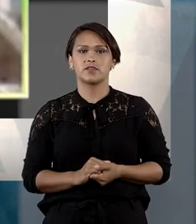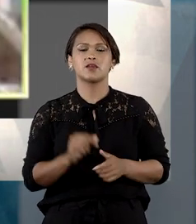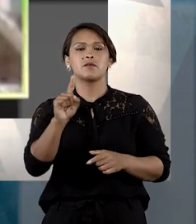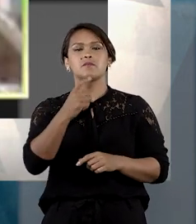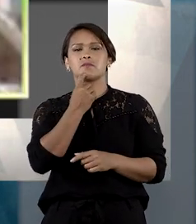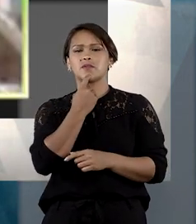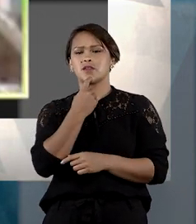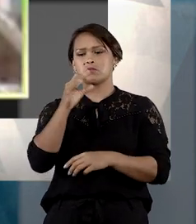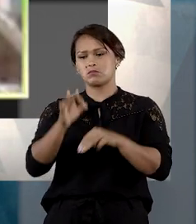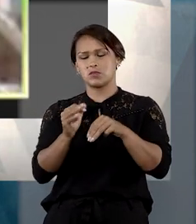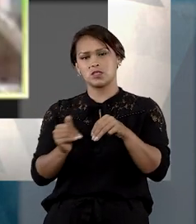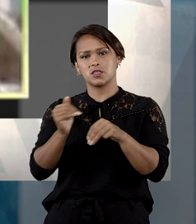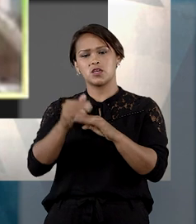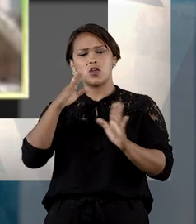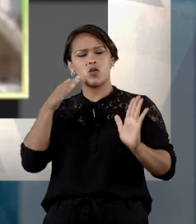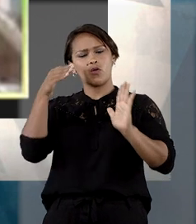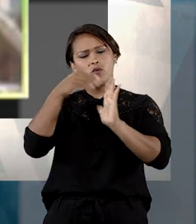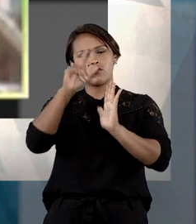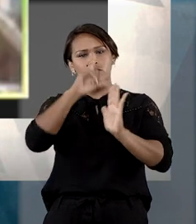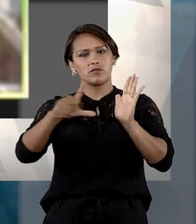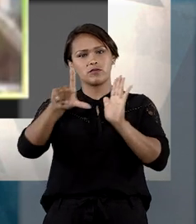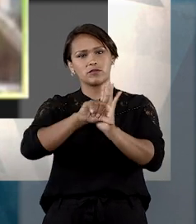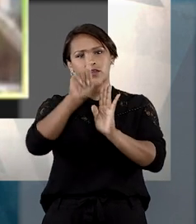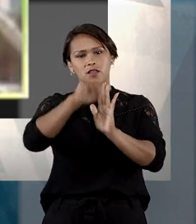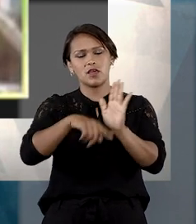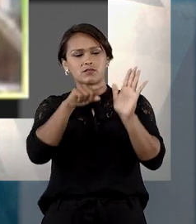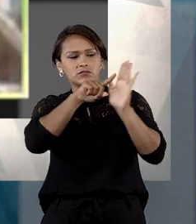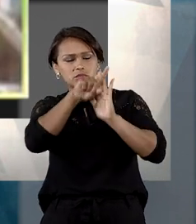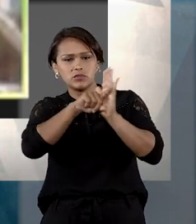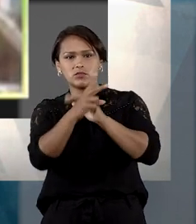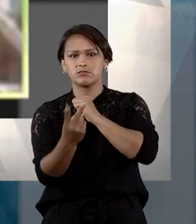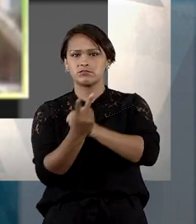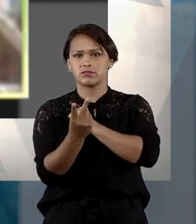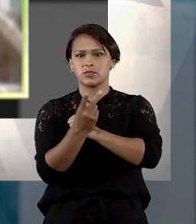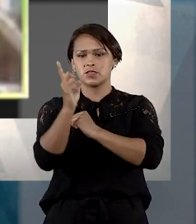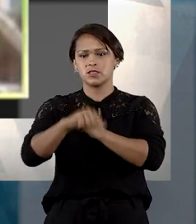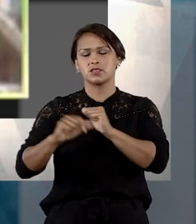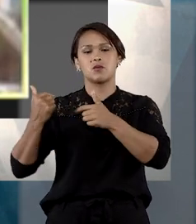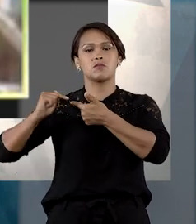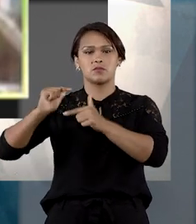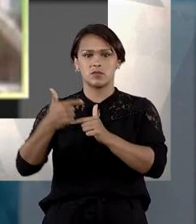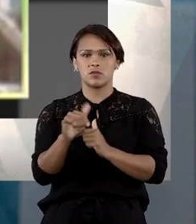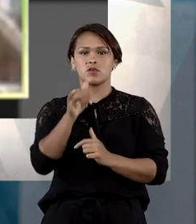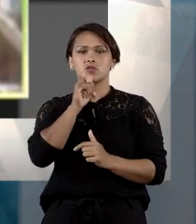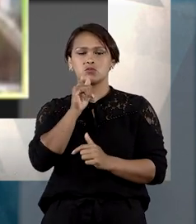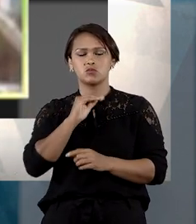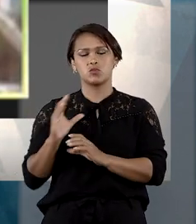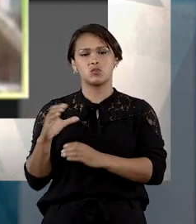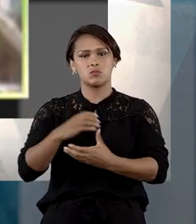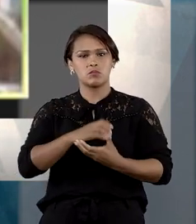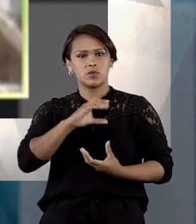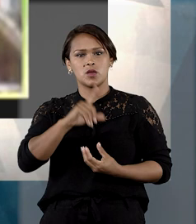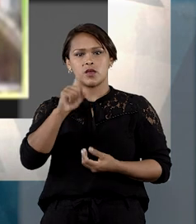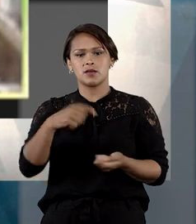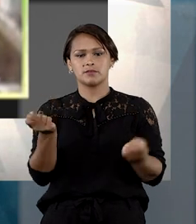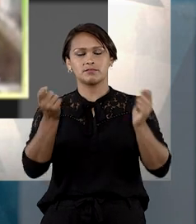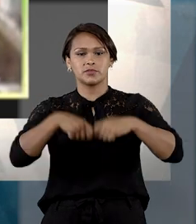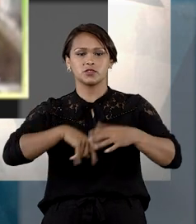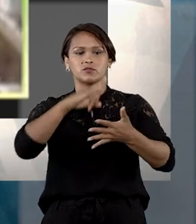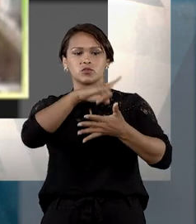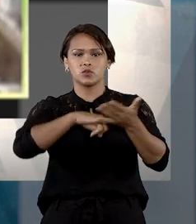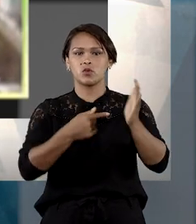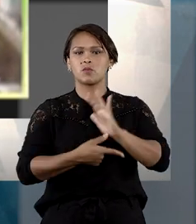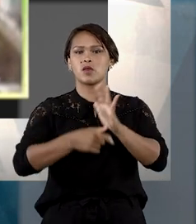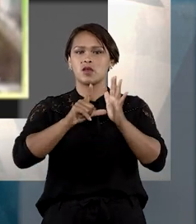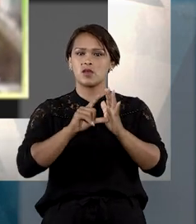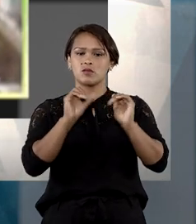Para Salomão, se o objetivo da lei é justamente conferir proteção ao patrimônio do idoso, é possível que o pacto antinupcial